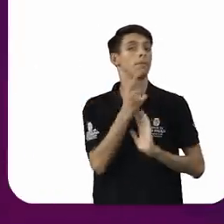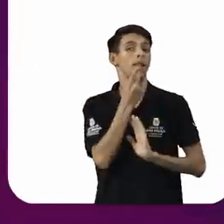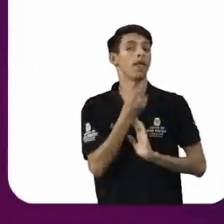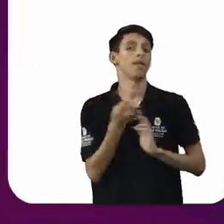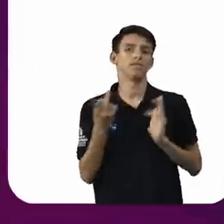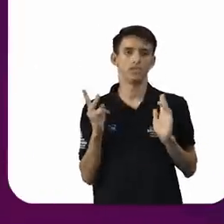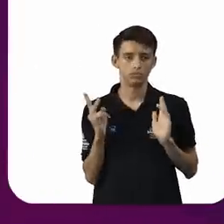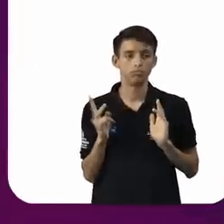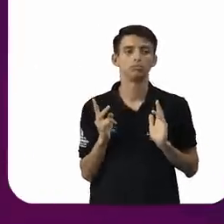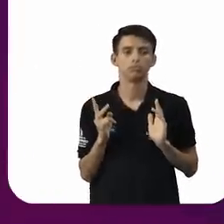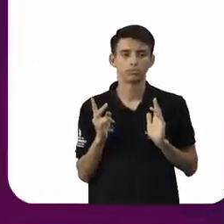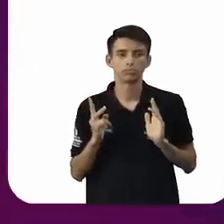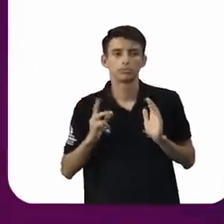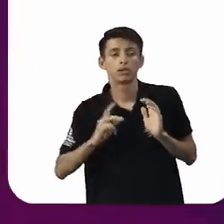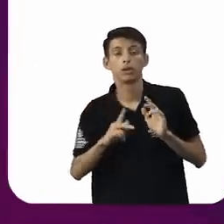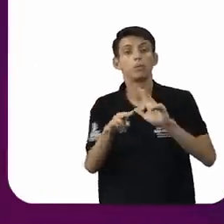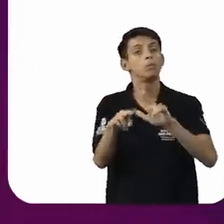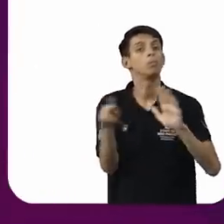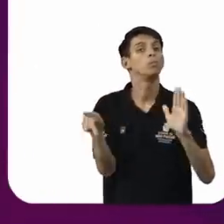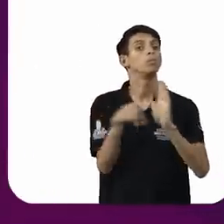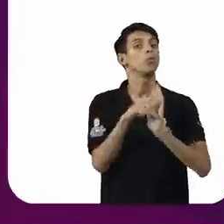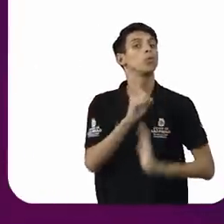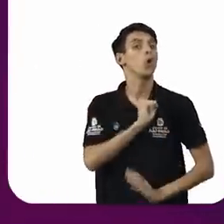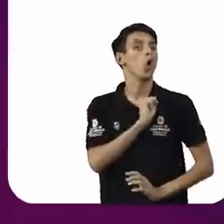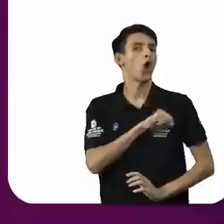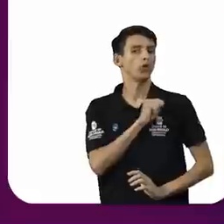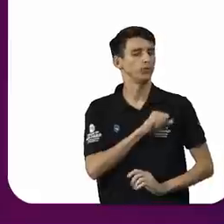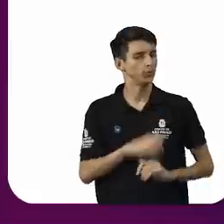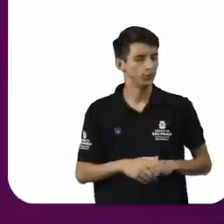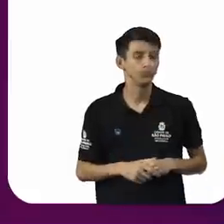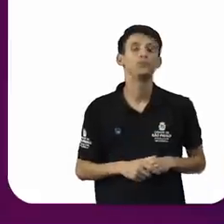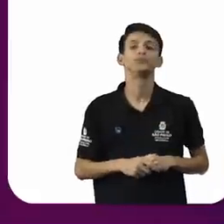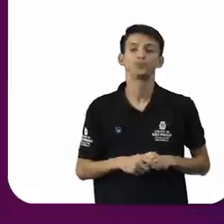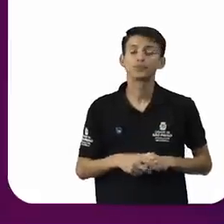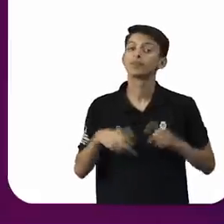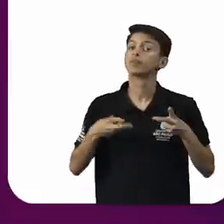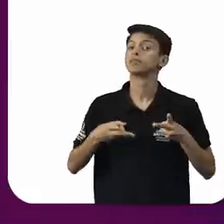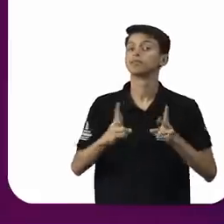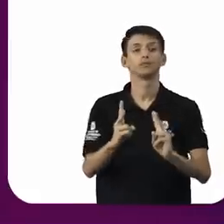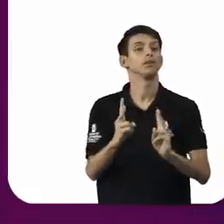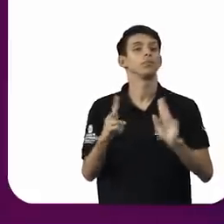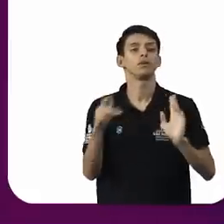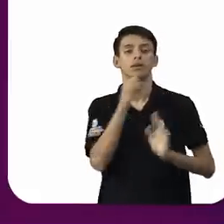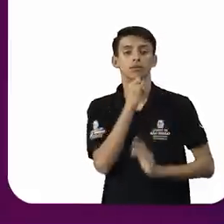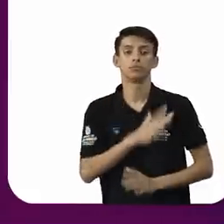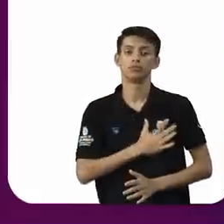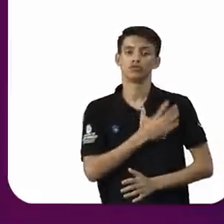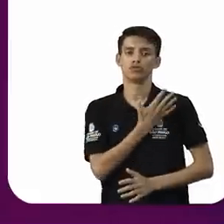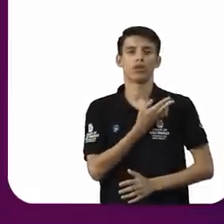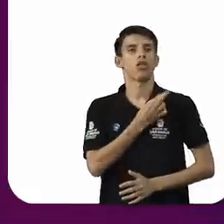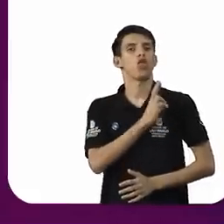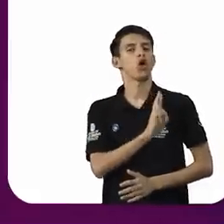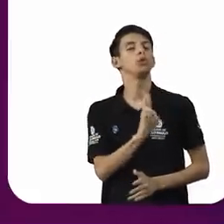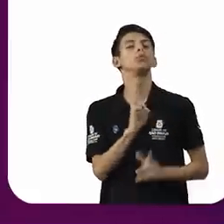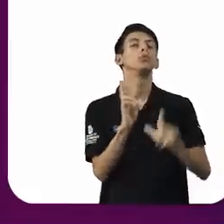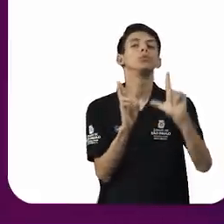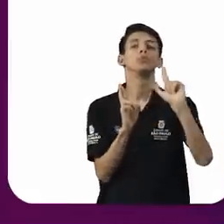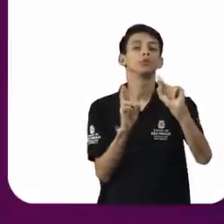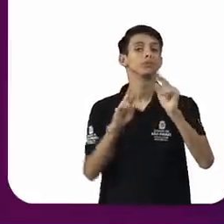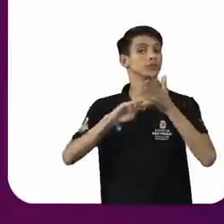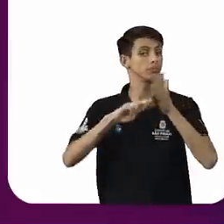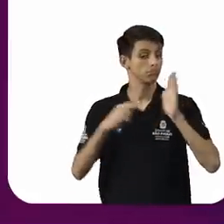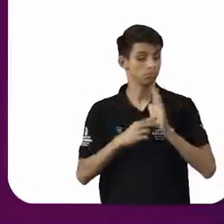discurso de ódio. Então, sempre, a intolerância religiosa é por si só,